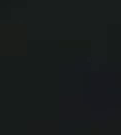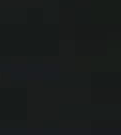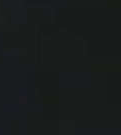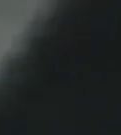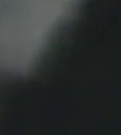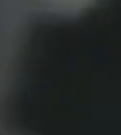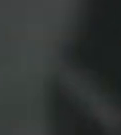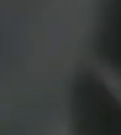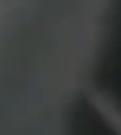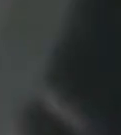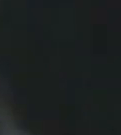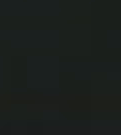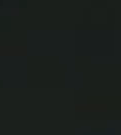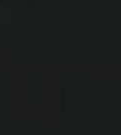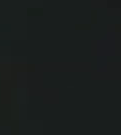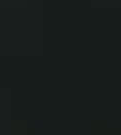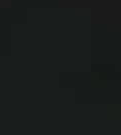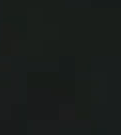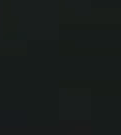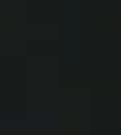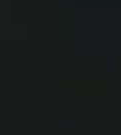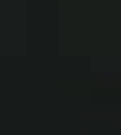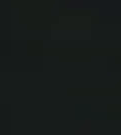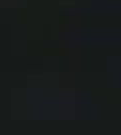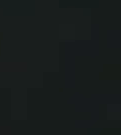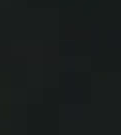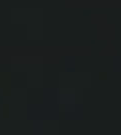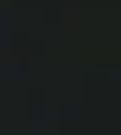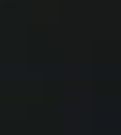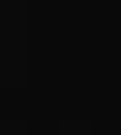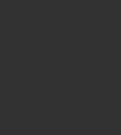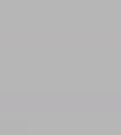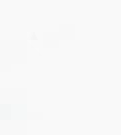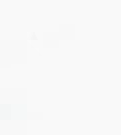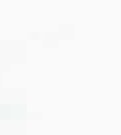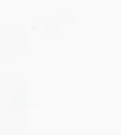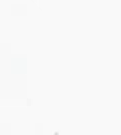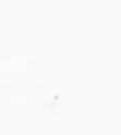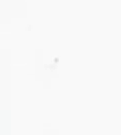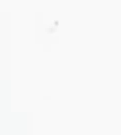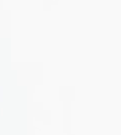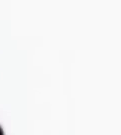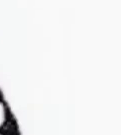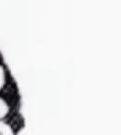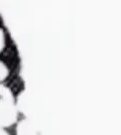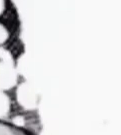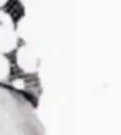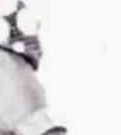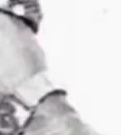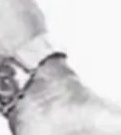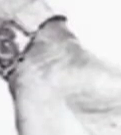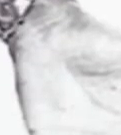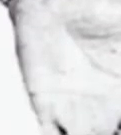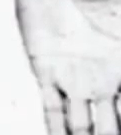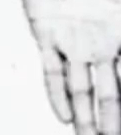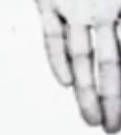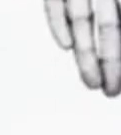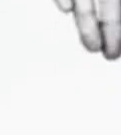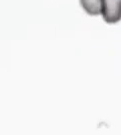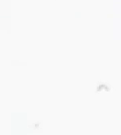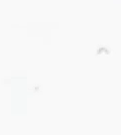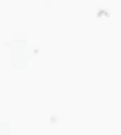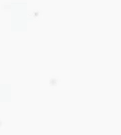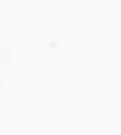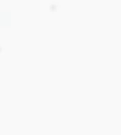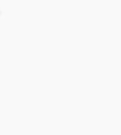O Cabo Tenor É o maior espetor E quarteirão O Cabo Tenor É o maior